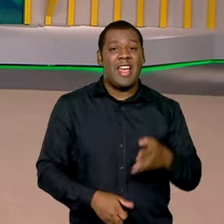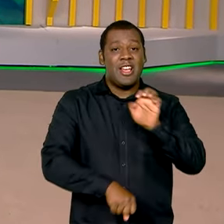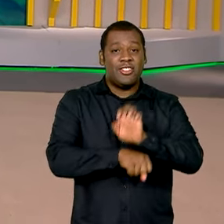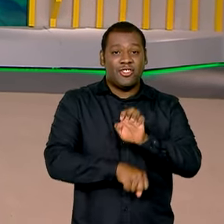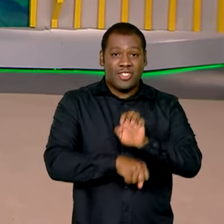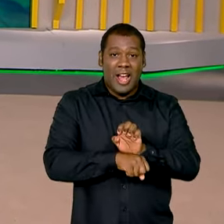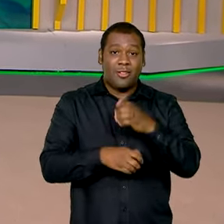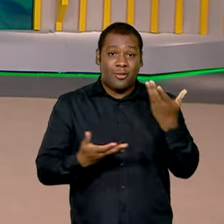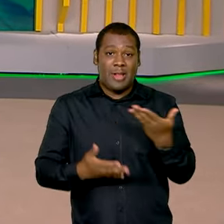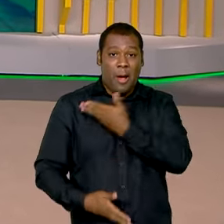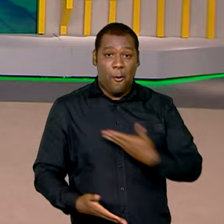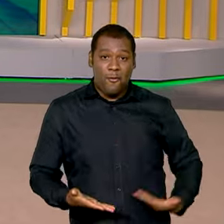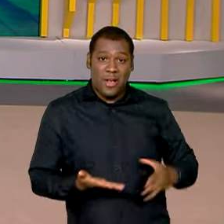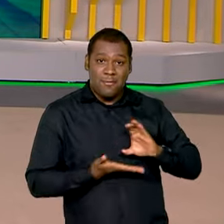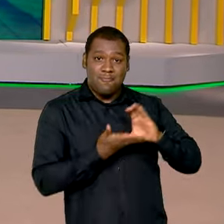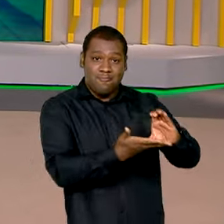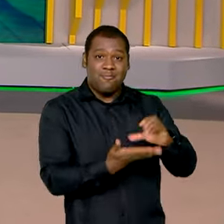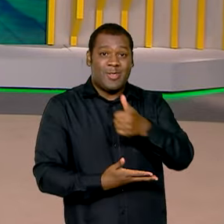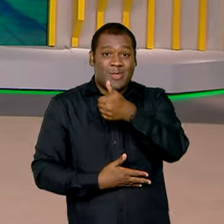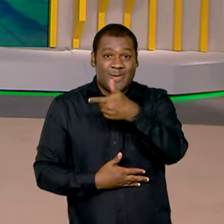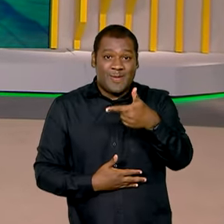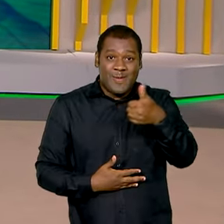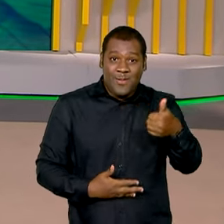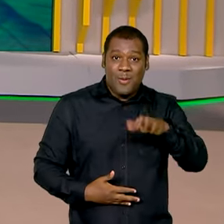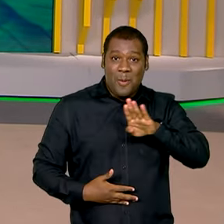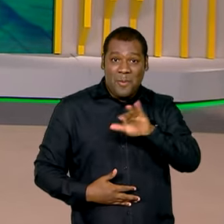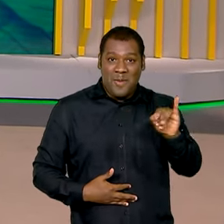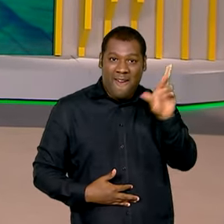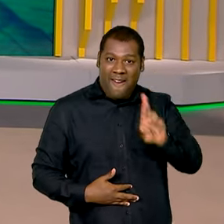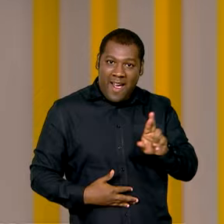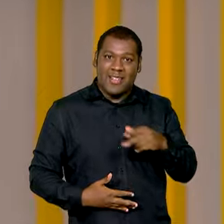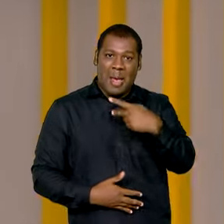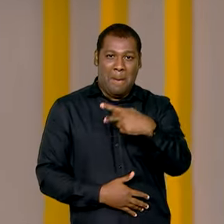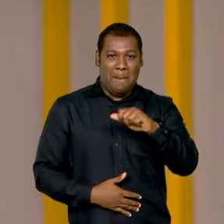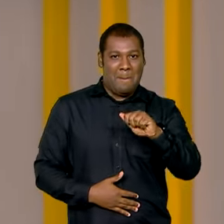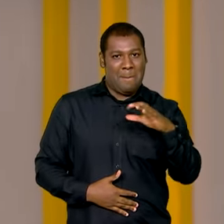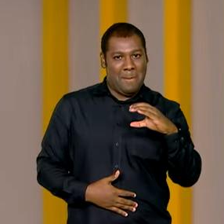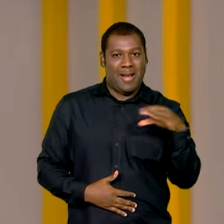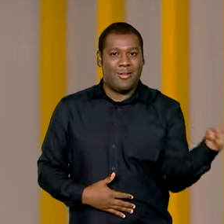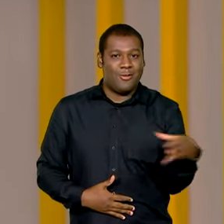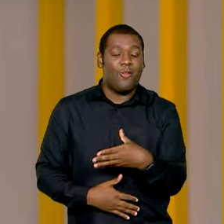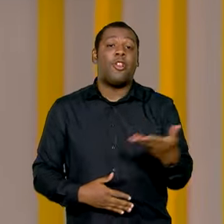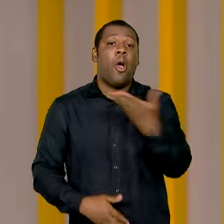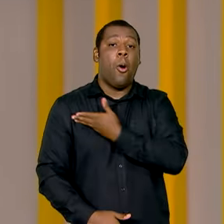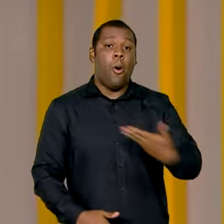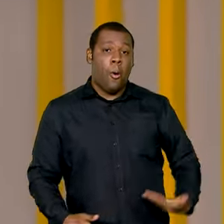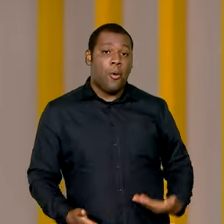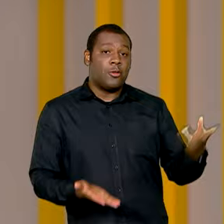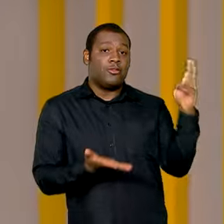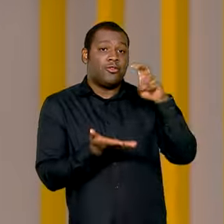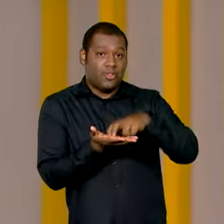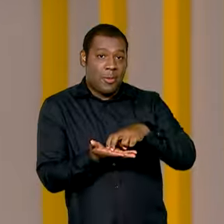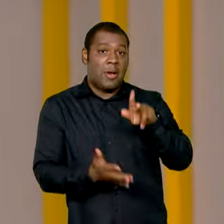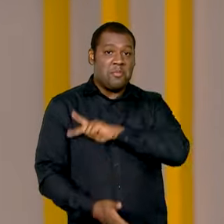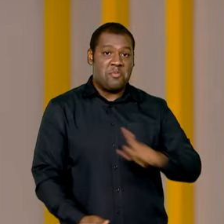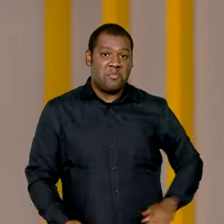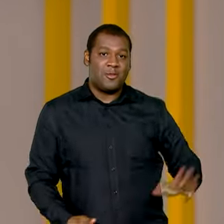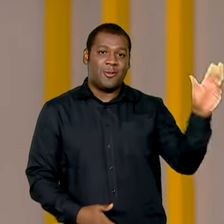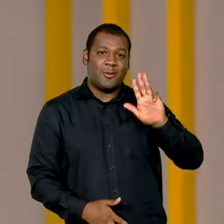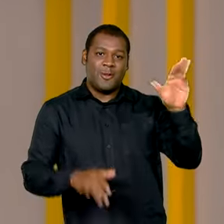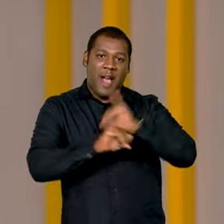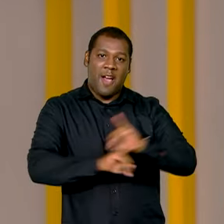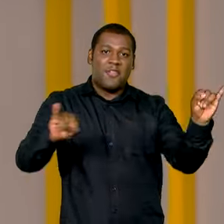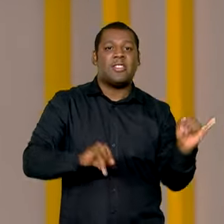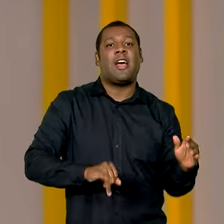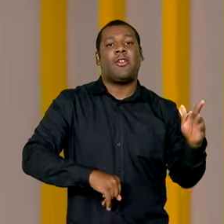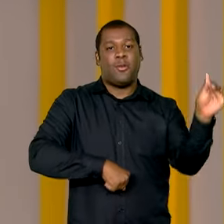vai receber 121 bilhões de reais do novo PAC. O anúncio foi feito hoje pela manhã pelo presidente Lula na